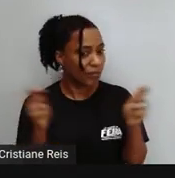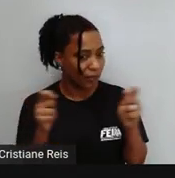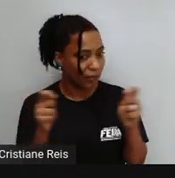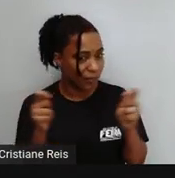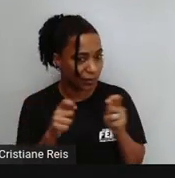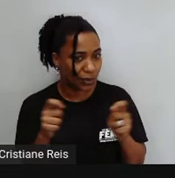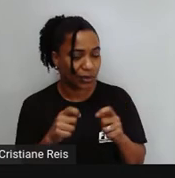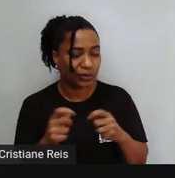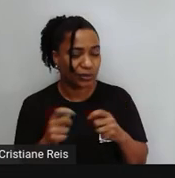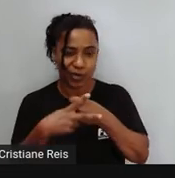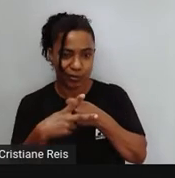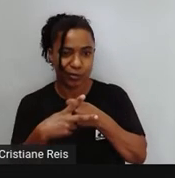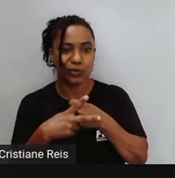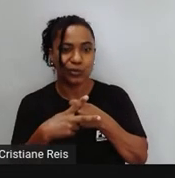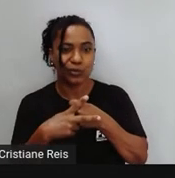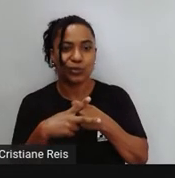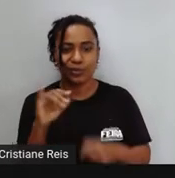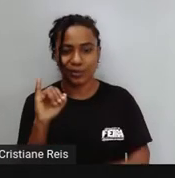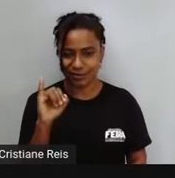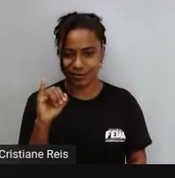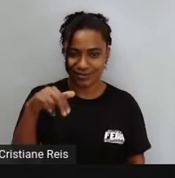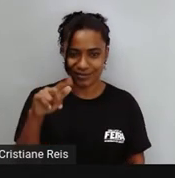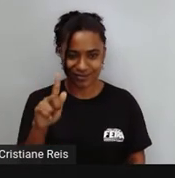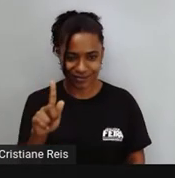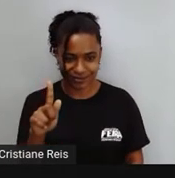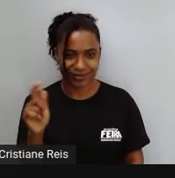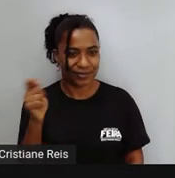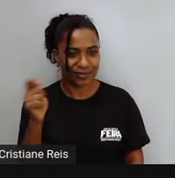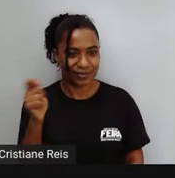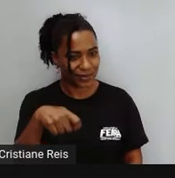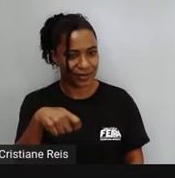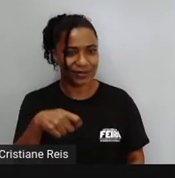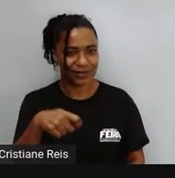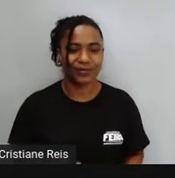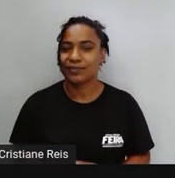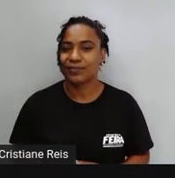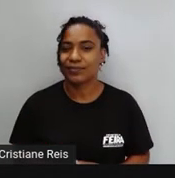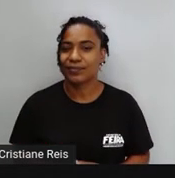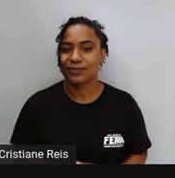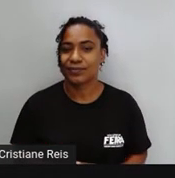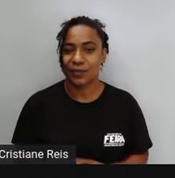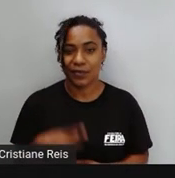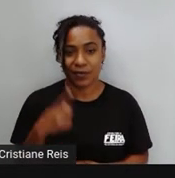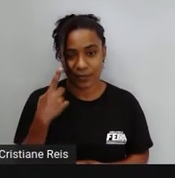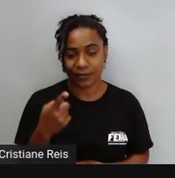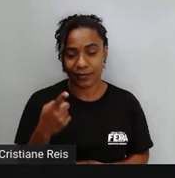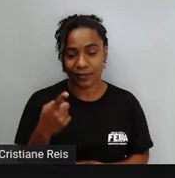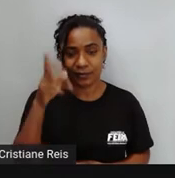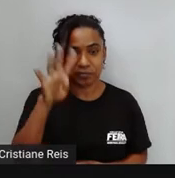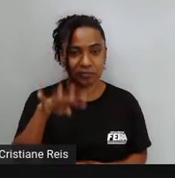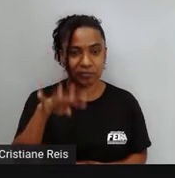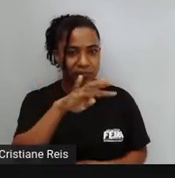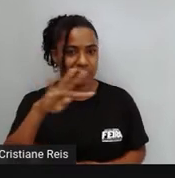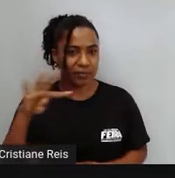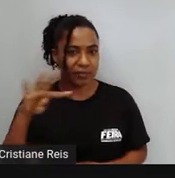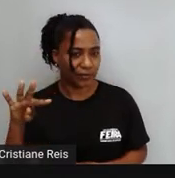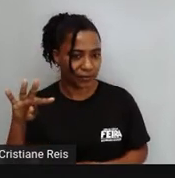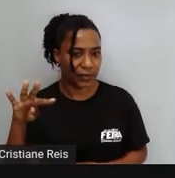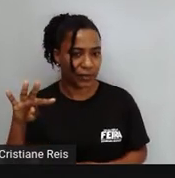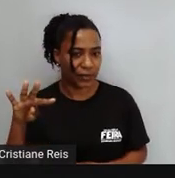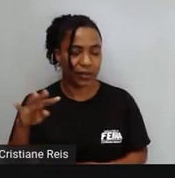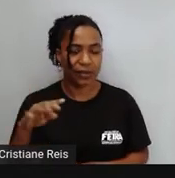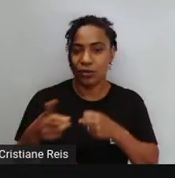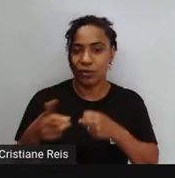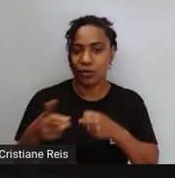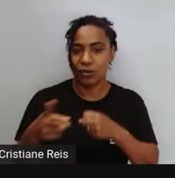verbos no gerúndio Next one Próximo Após alguns verbos E aqueles que